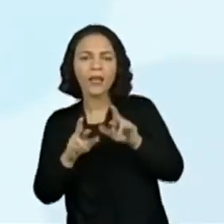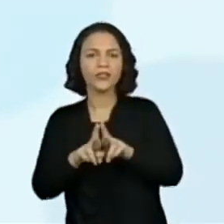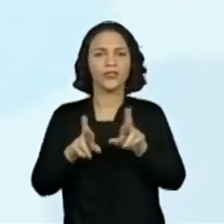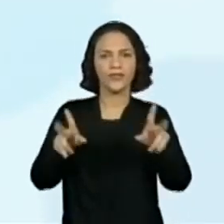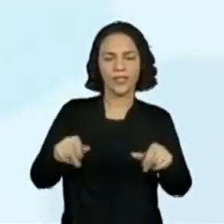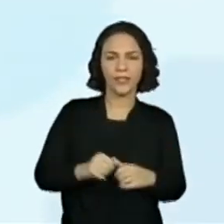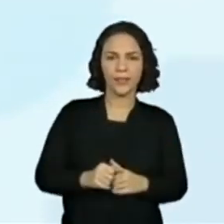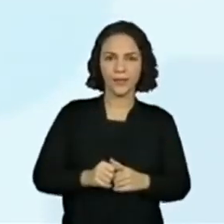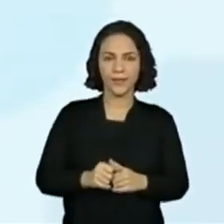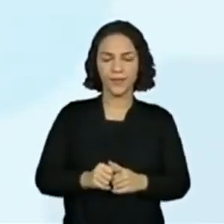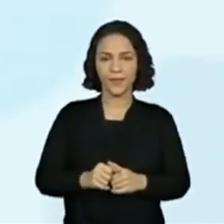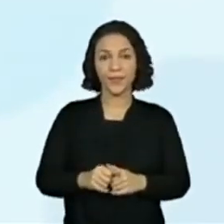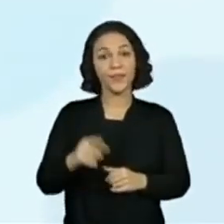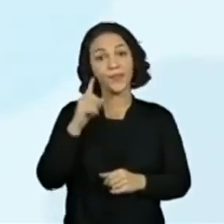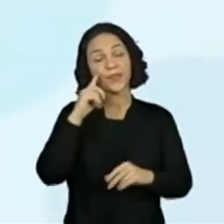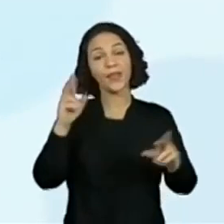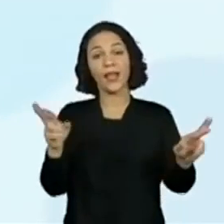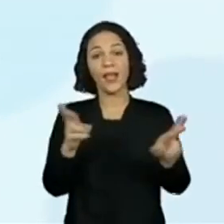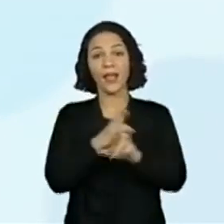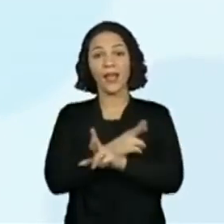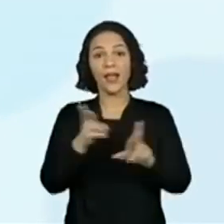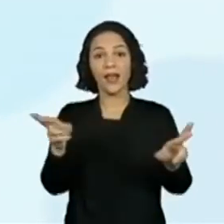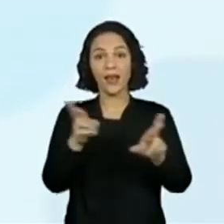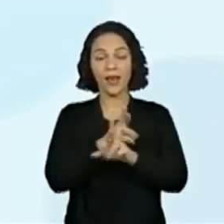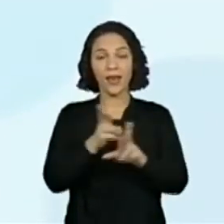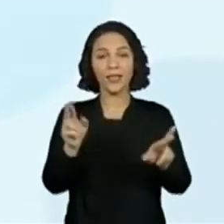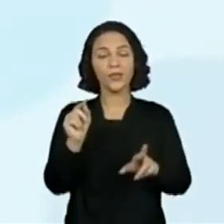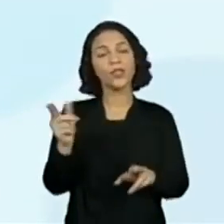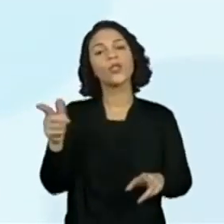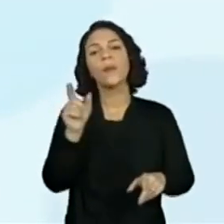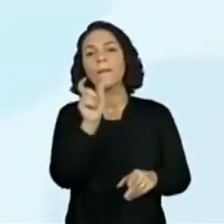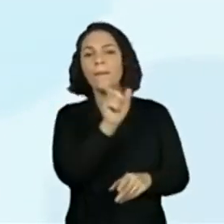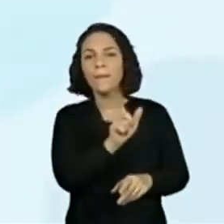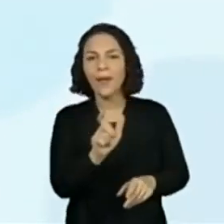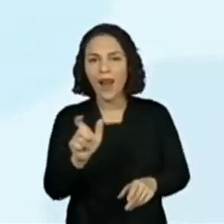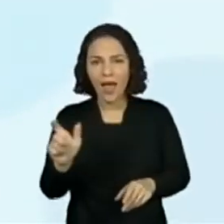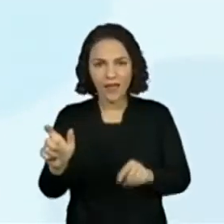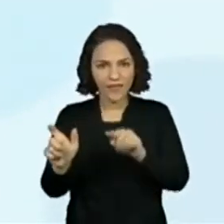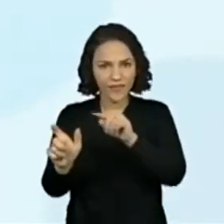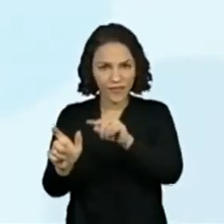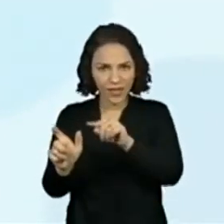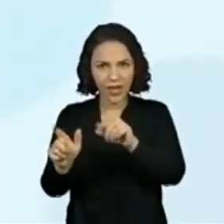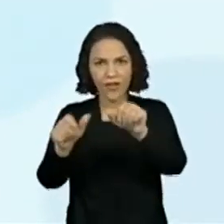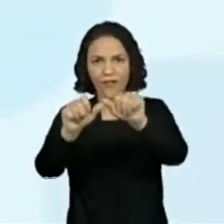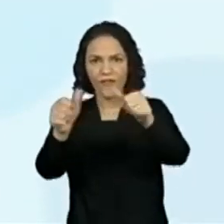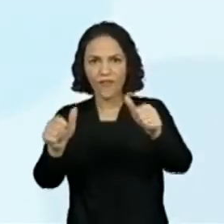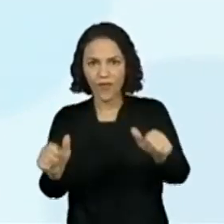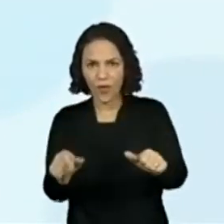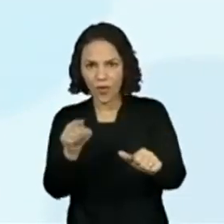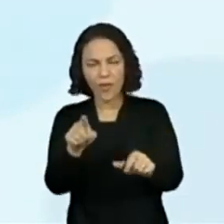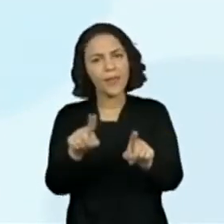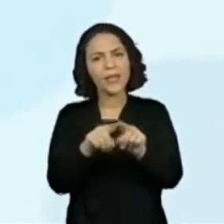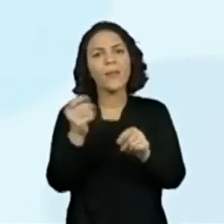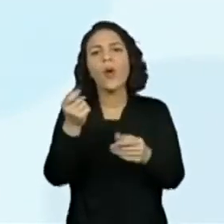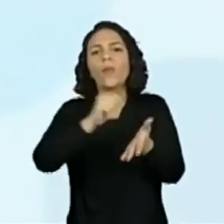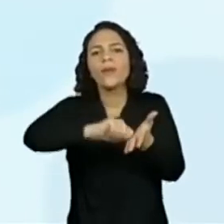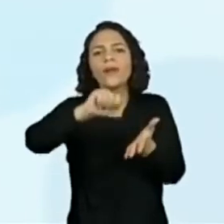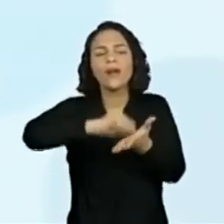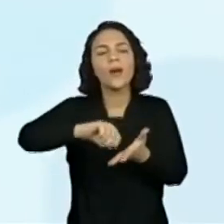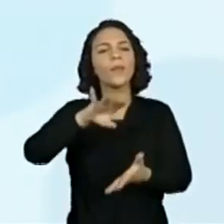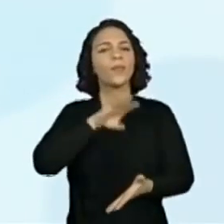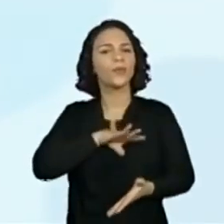Relacionar elementos sonoros das palavras com a sua representação